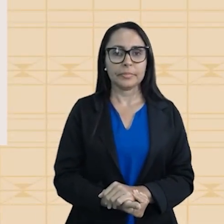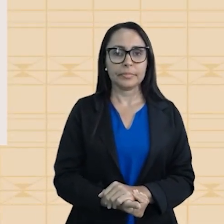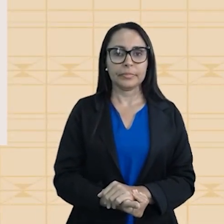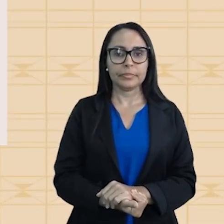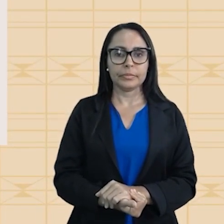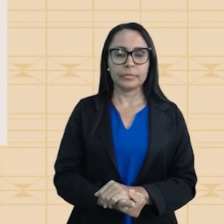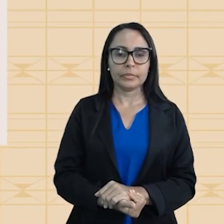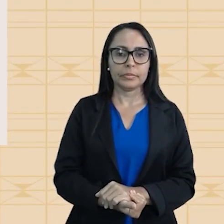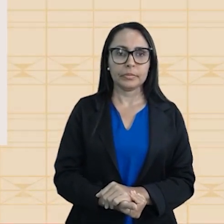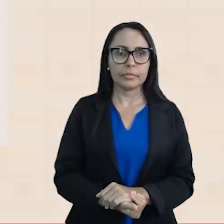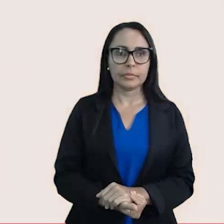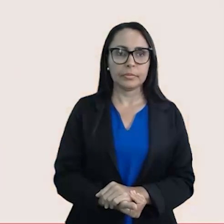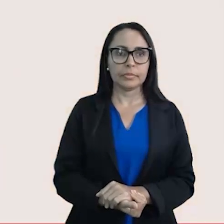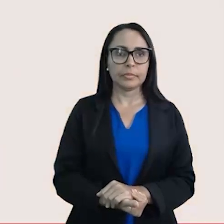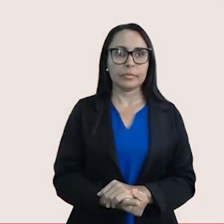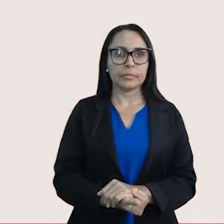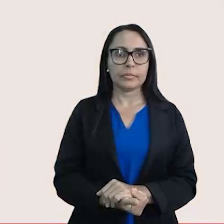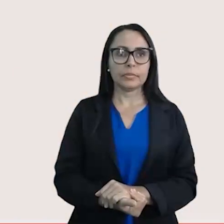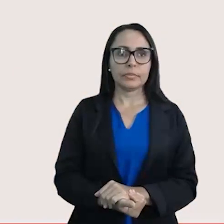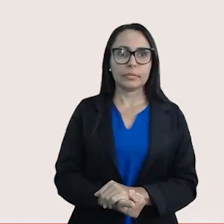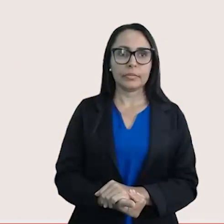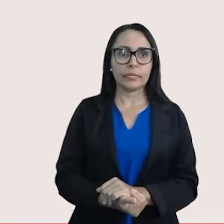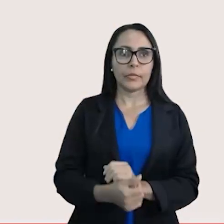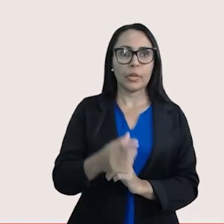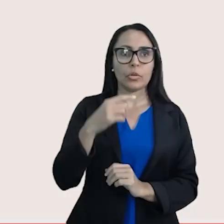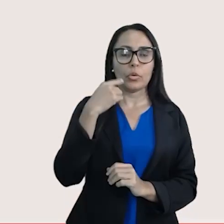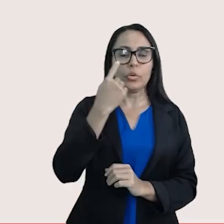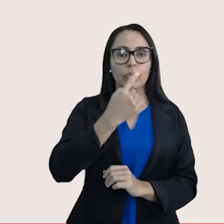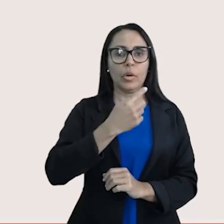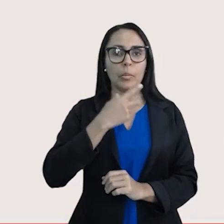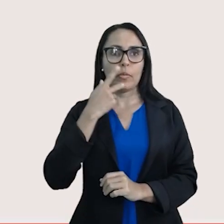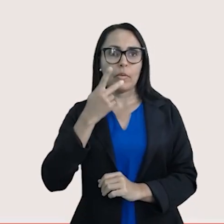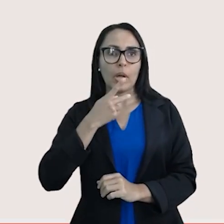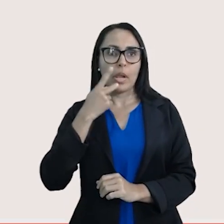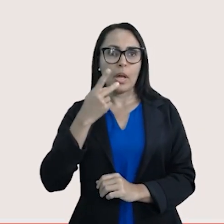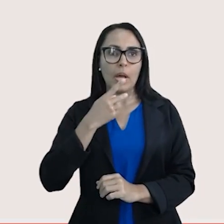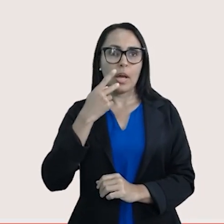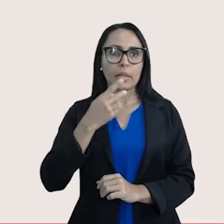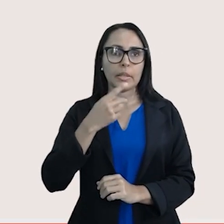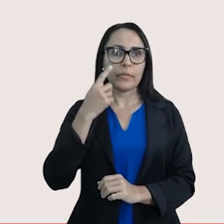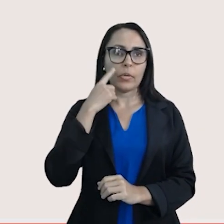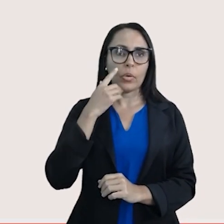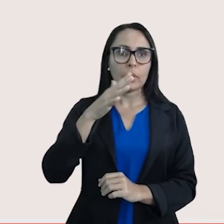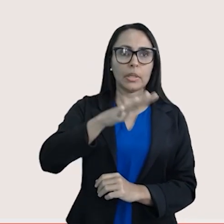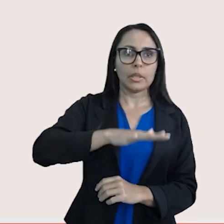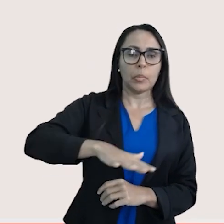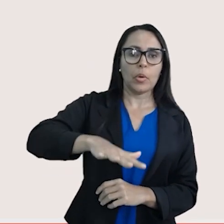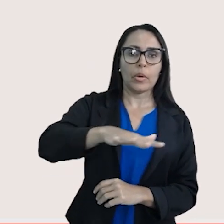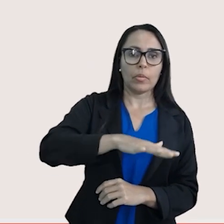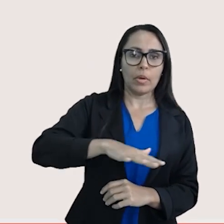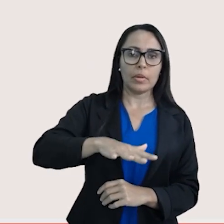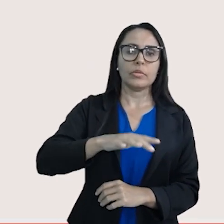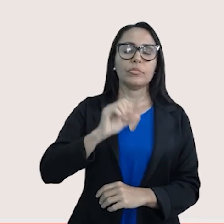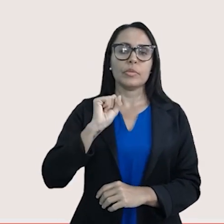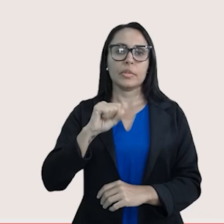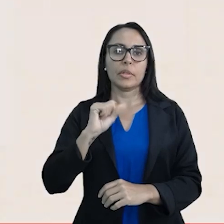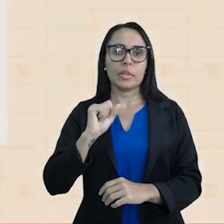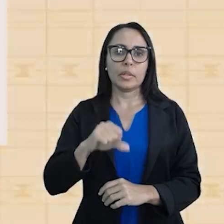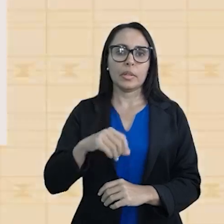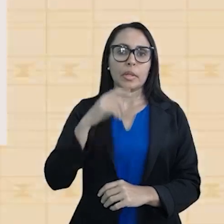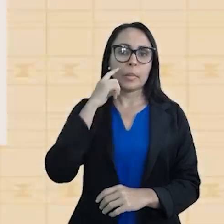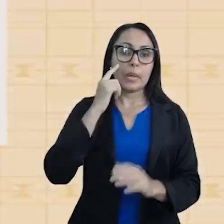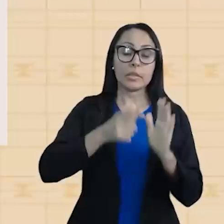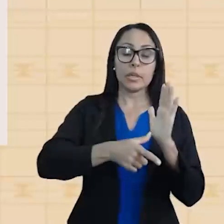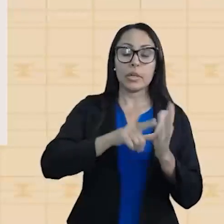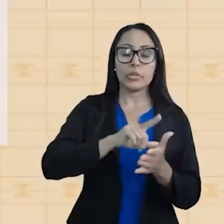Olha só, meus queridos, nós vamos falar sobre forças intermoleculares. Mas